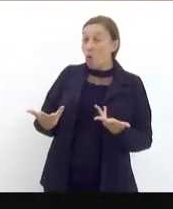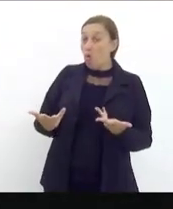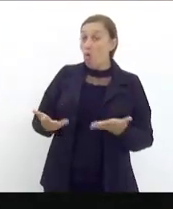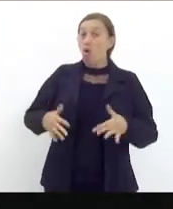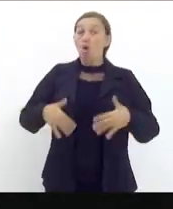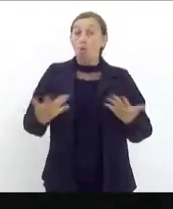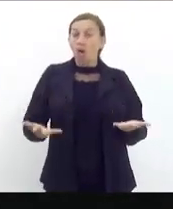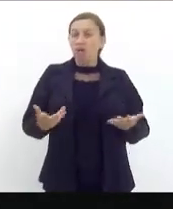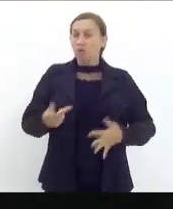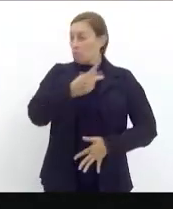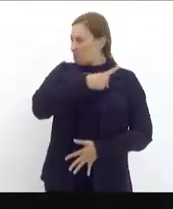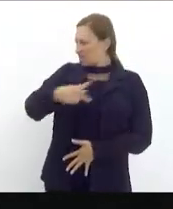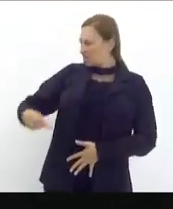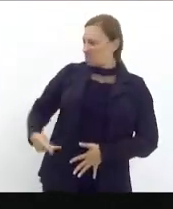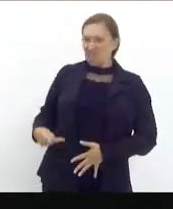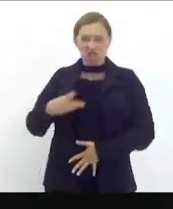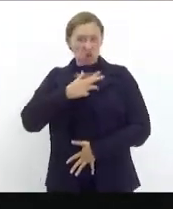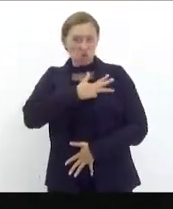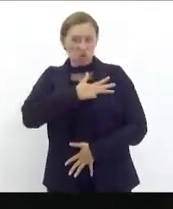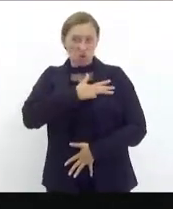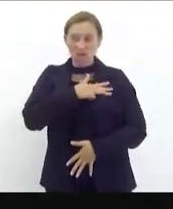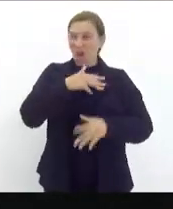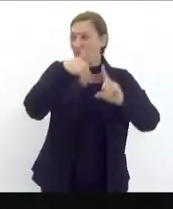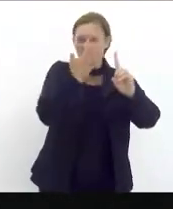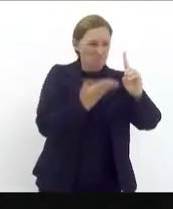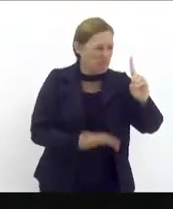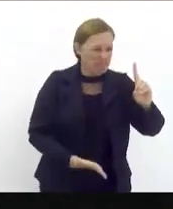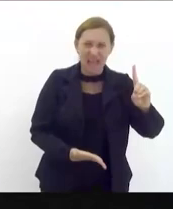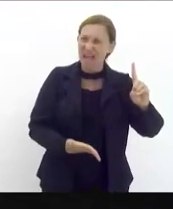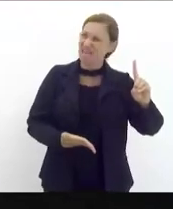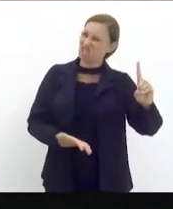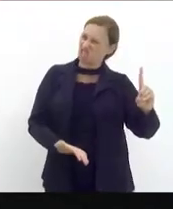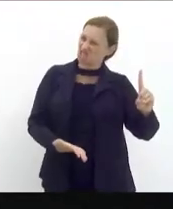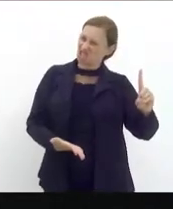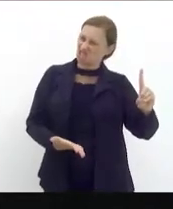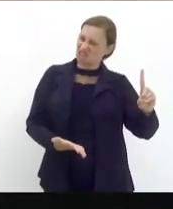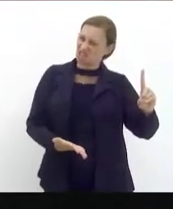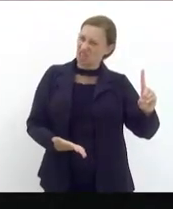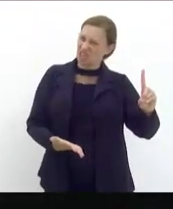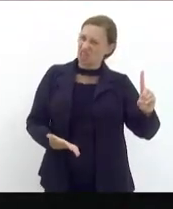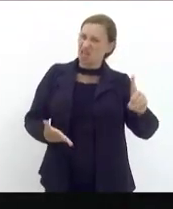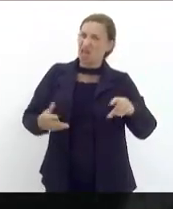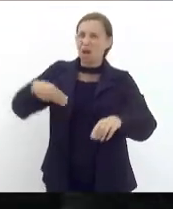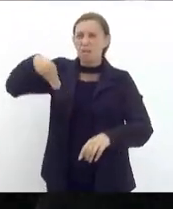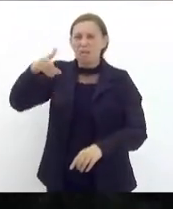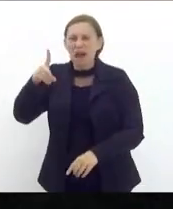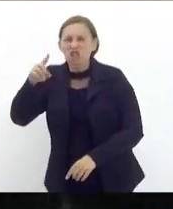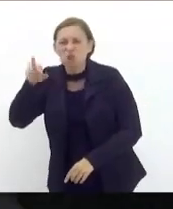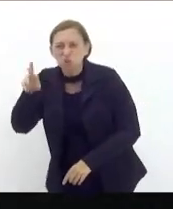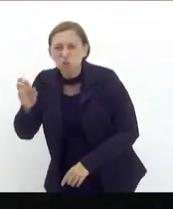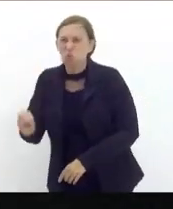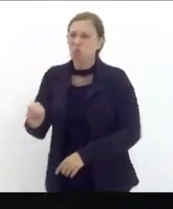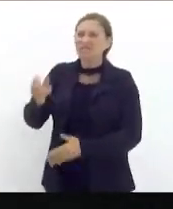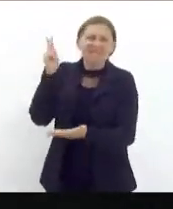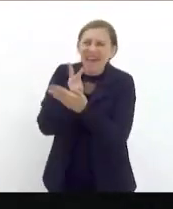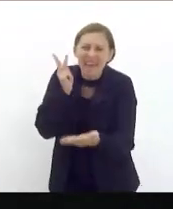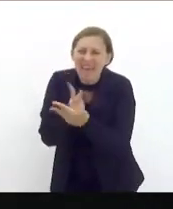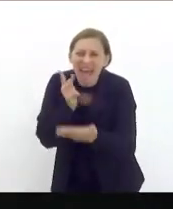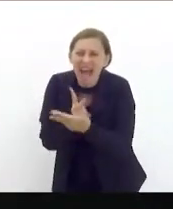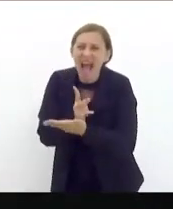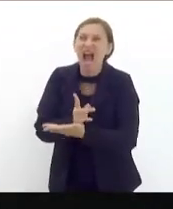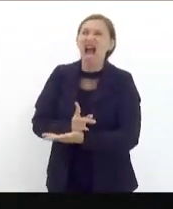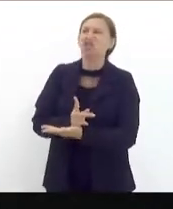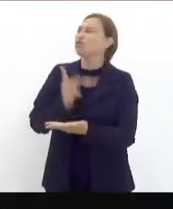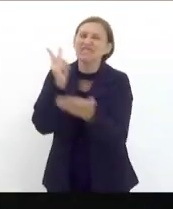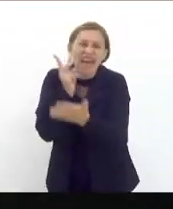país que é o presidente Lula faz uma homenagem tão grande ao Maduro está errado está errado tem que vir